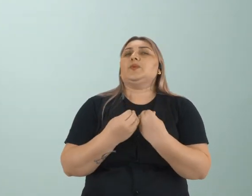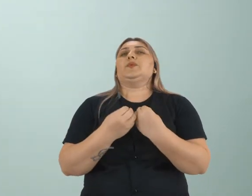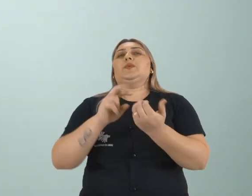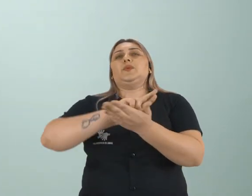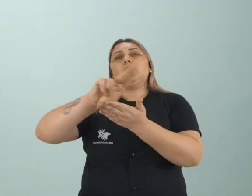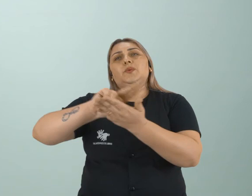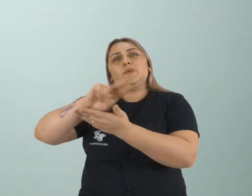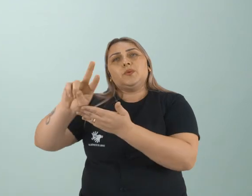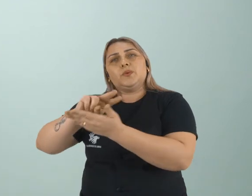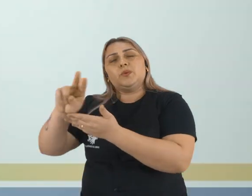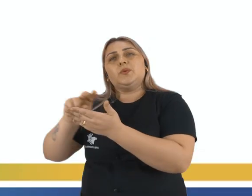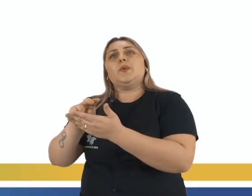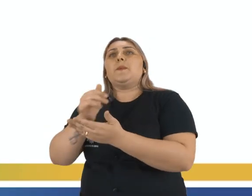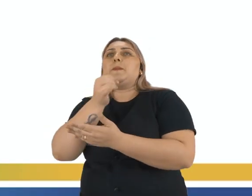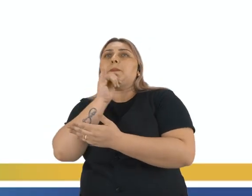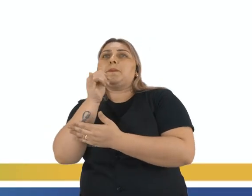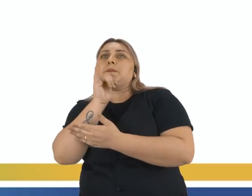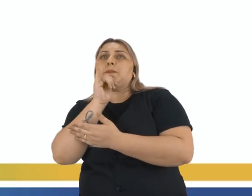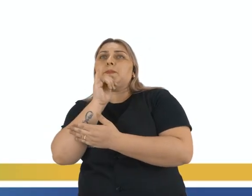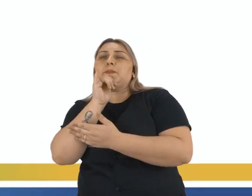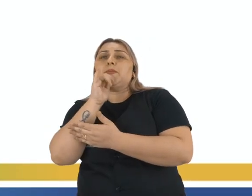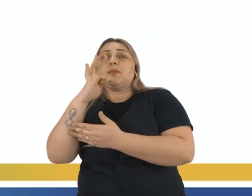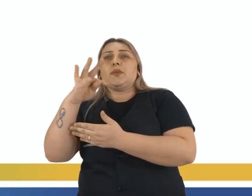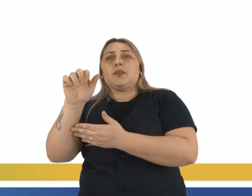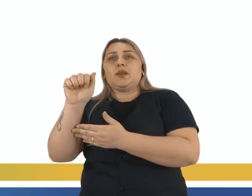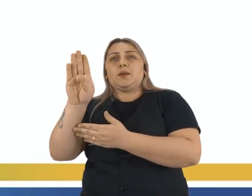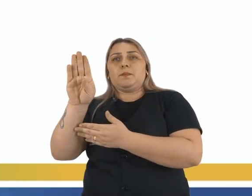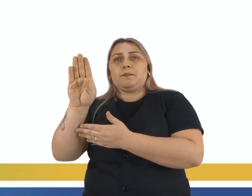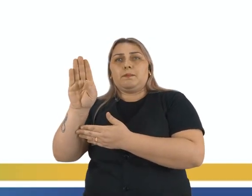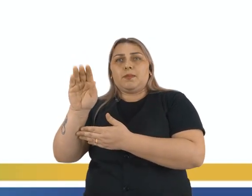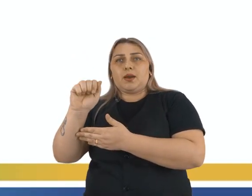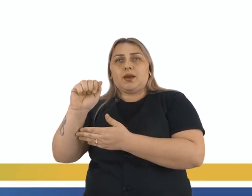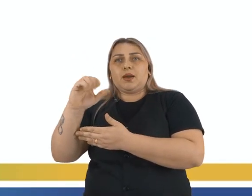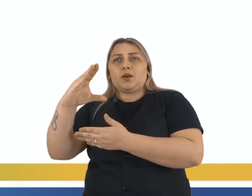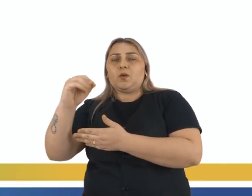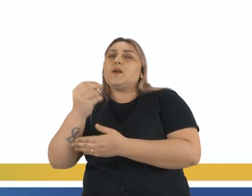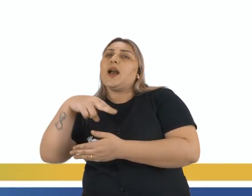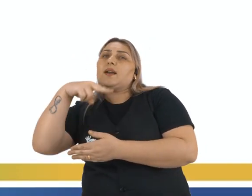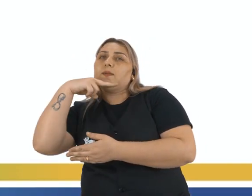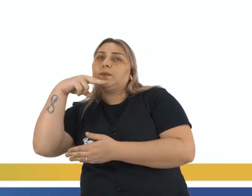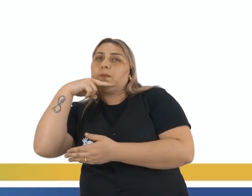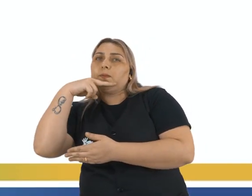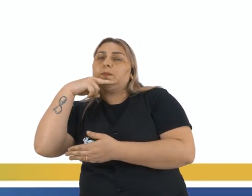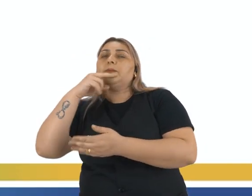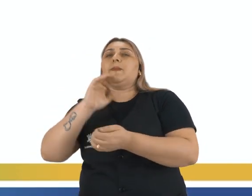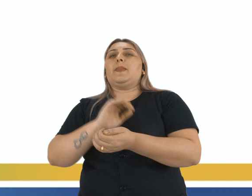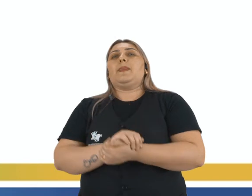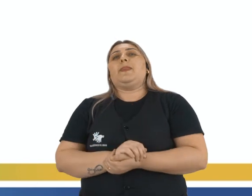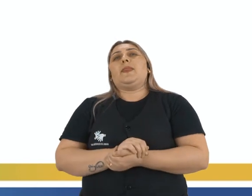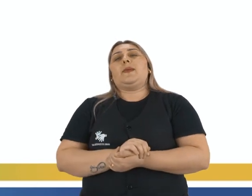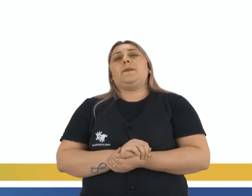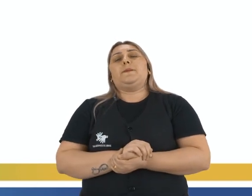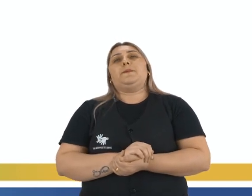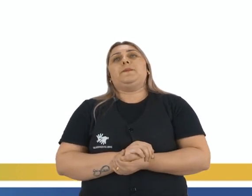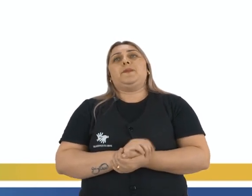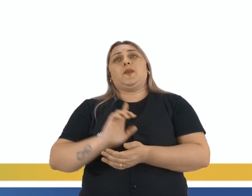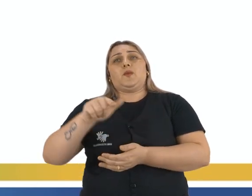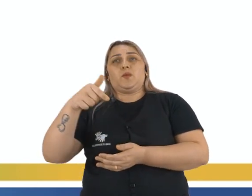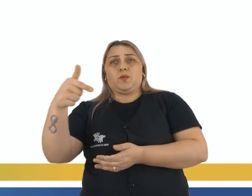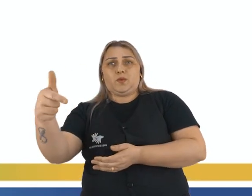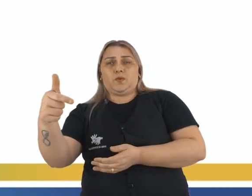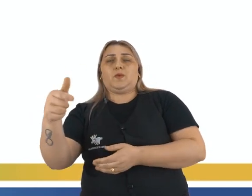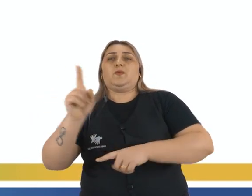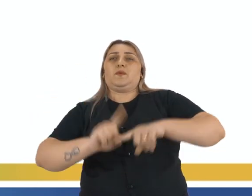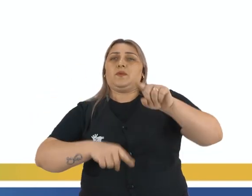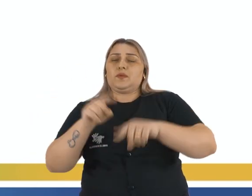agrícolas, como, por exemplo, o tabaco, a cana-de-açúcar, né, e outros itens